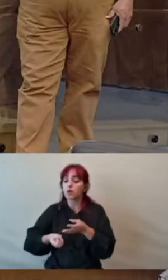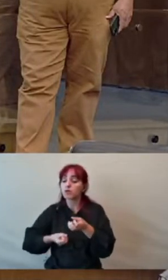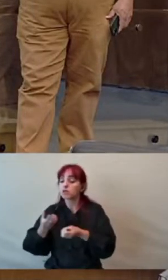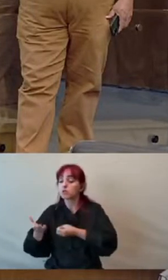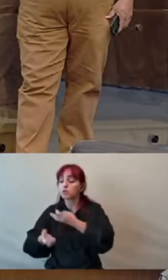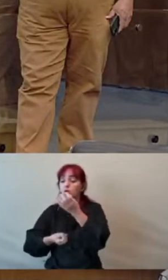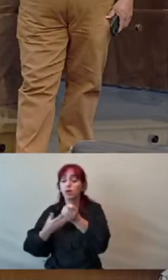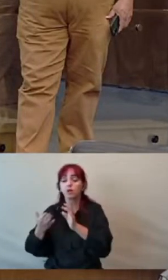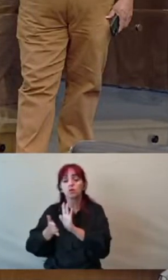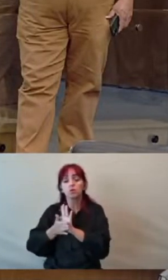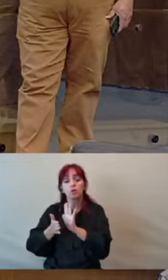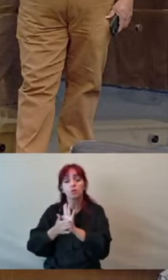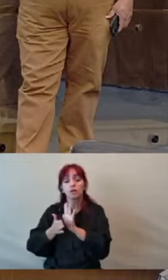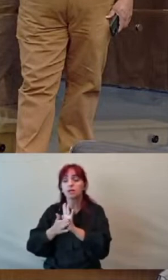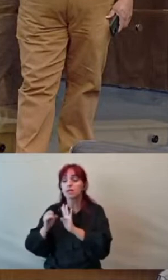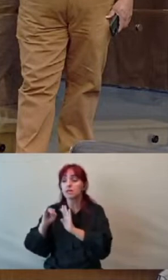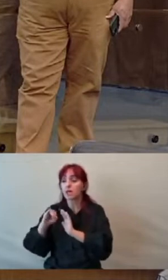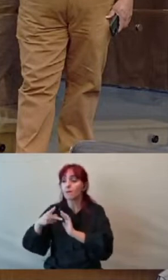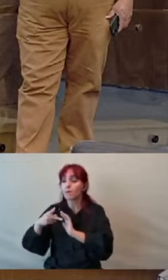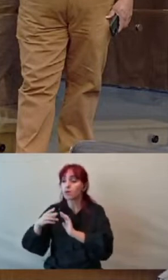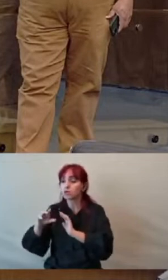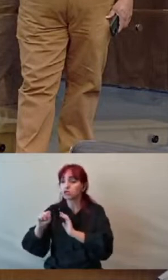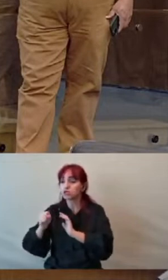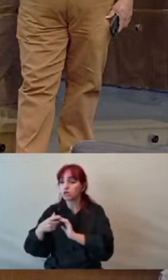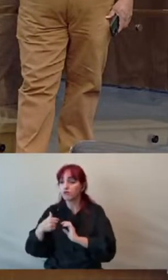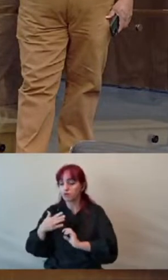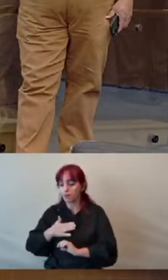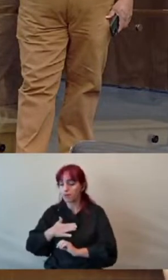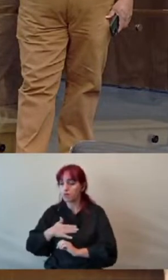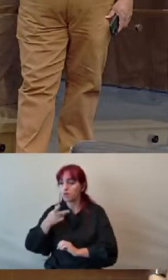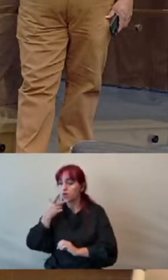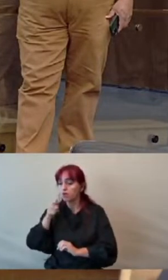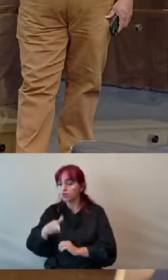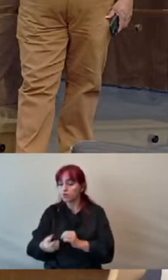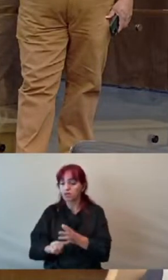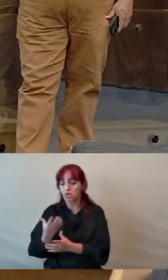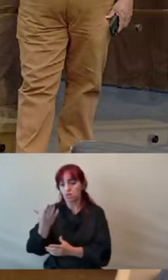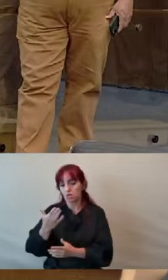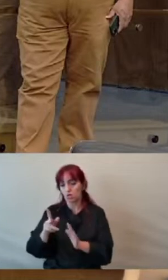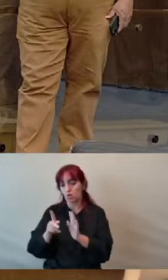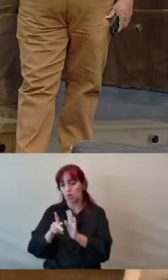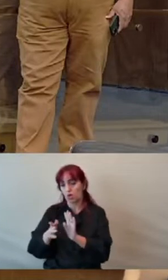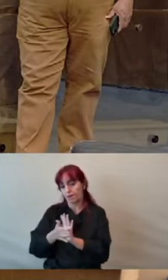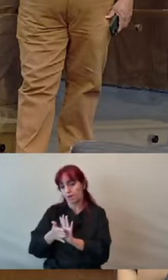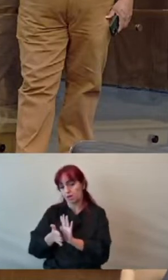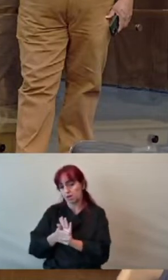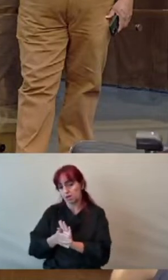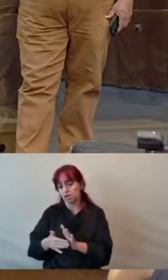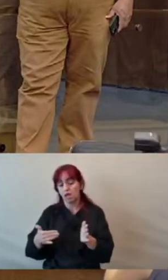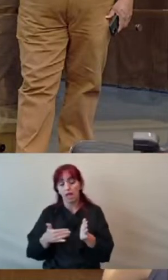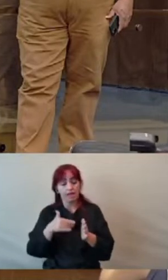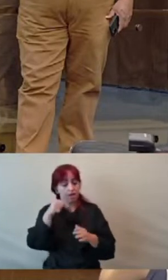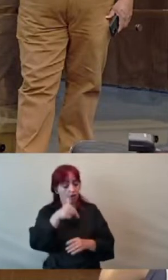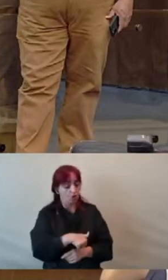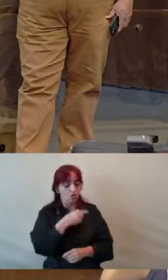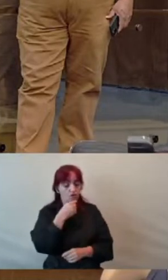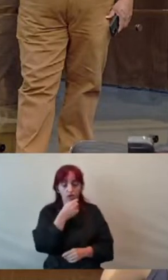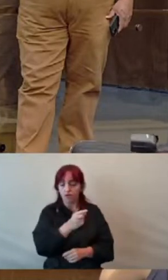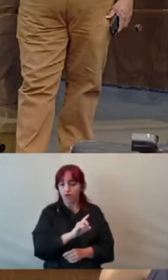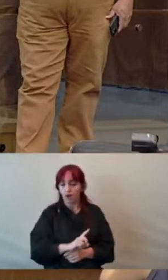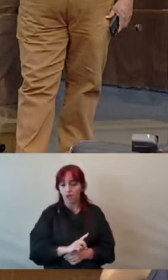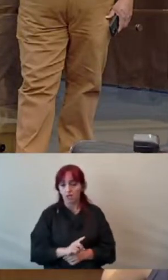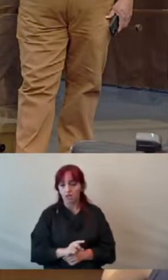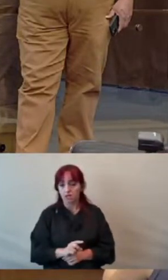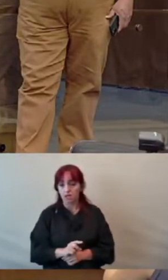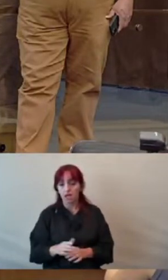emendas impositivas minhas, falando que isso é obra do senhor. Até hoje o senhor não veio aqui refutar. Até hoje o senhor